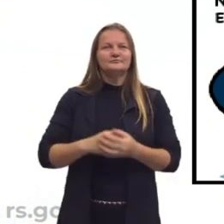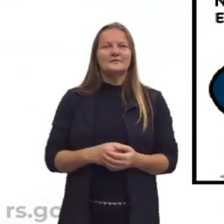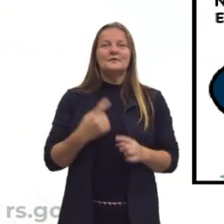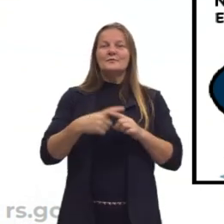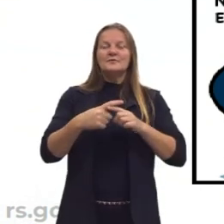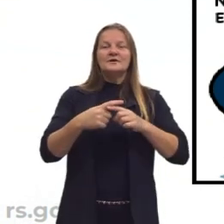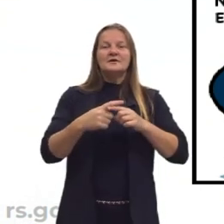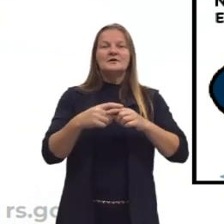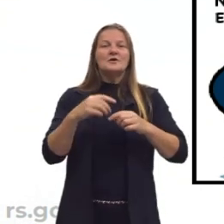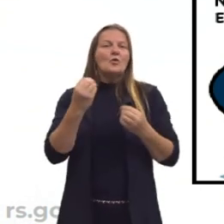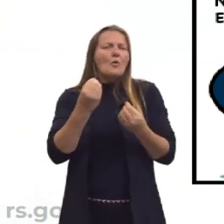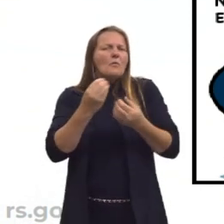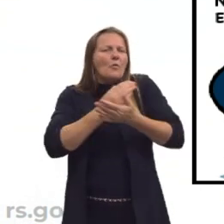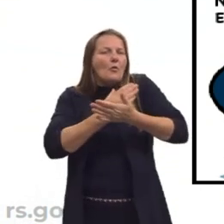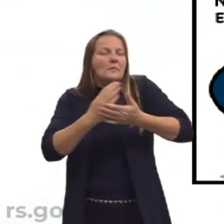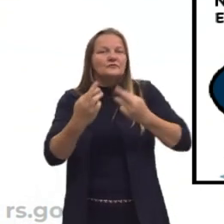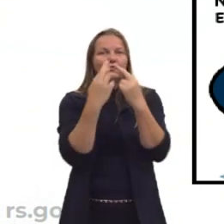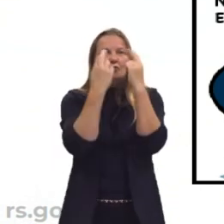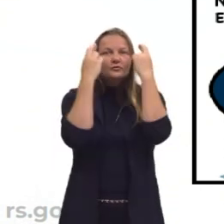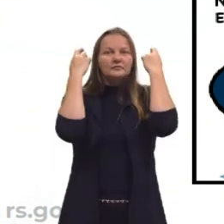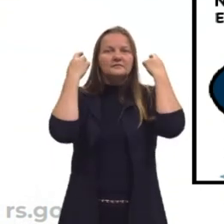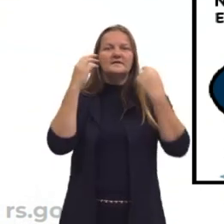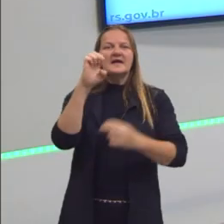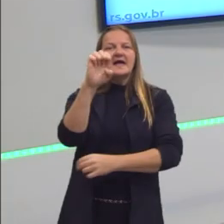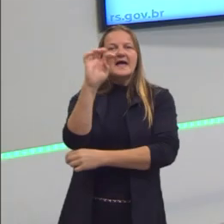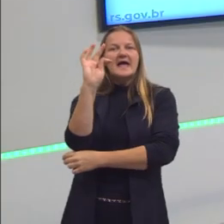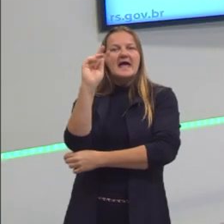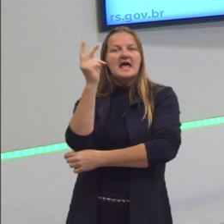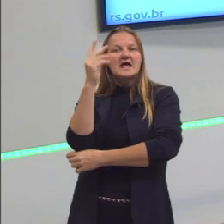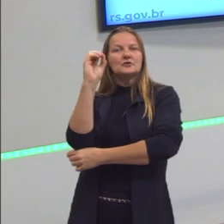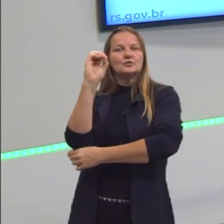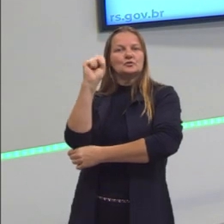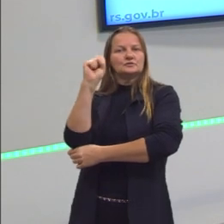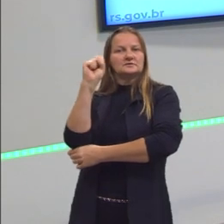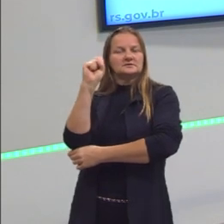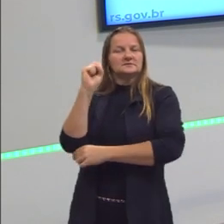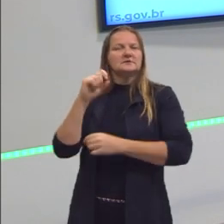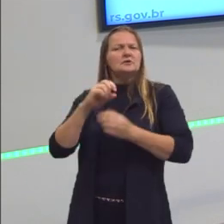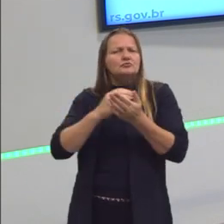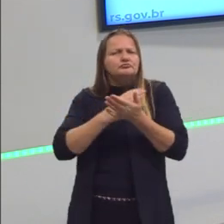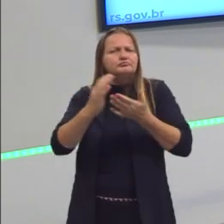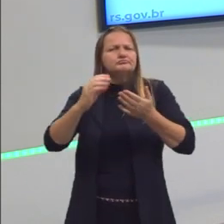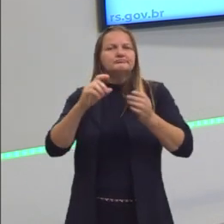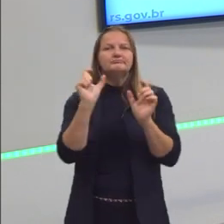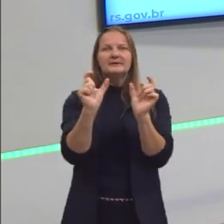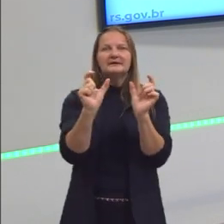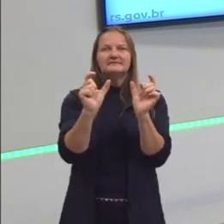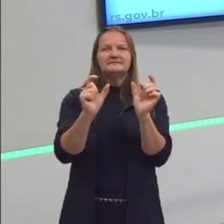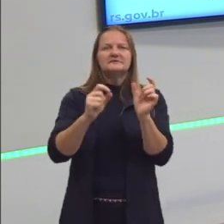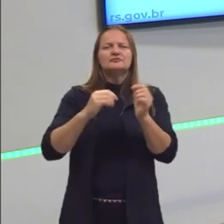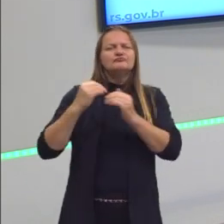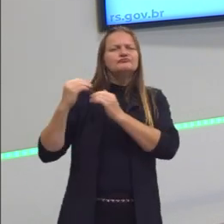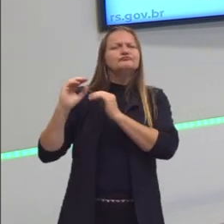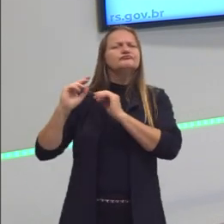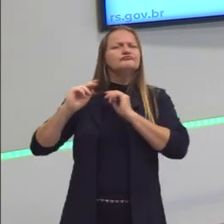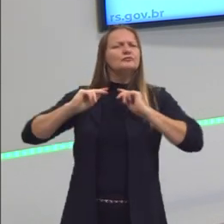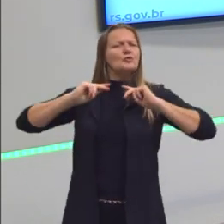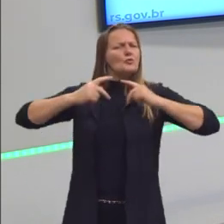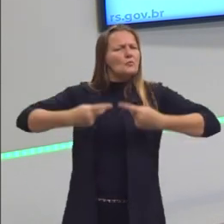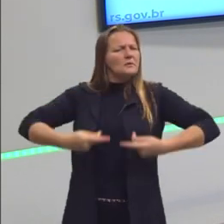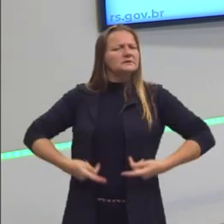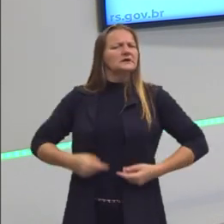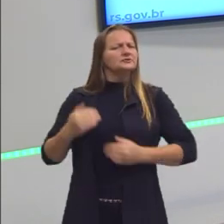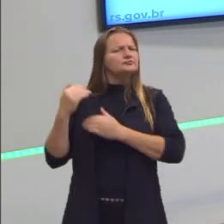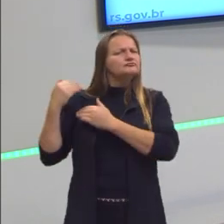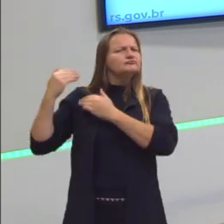etimologia grega. Uma é etos e outra é etos. E no decorrer da humanidade, então, começa-se a se